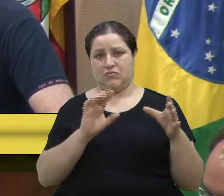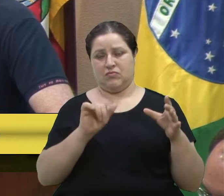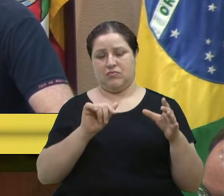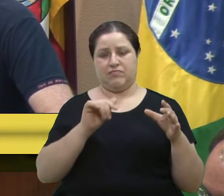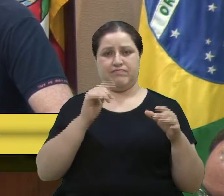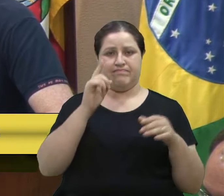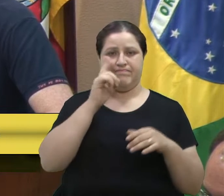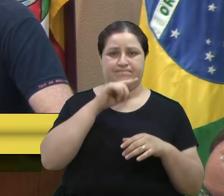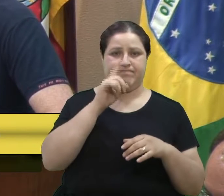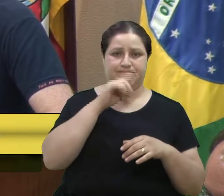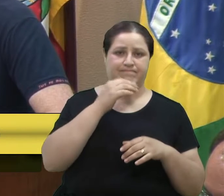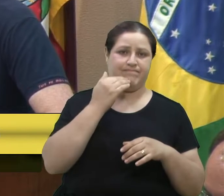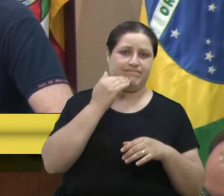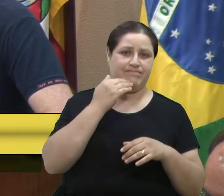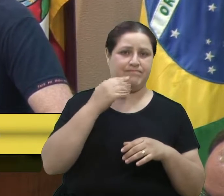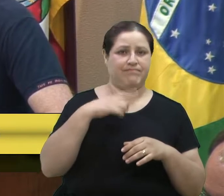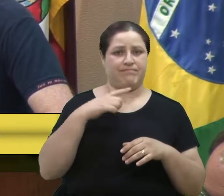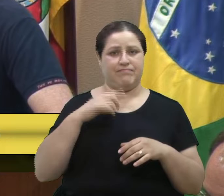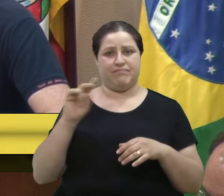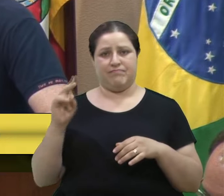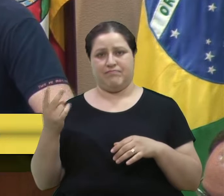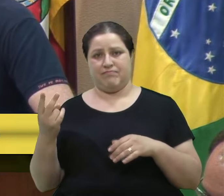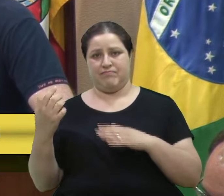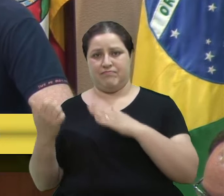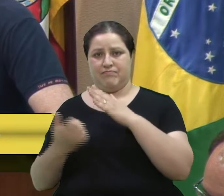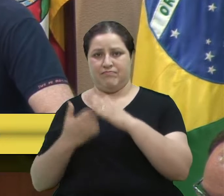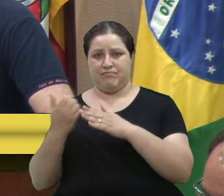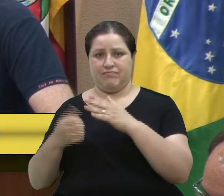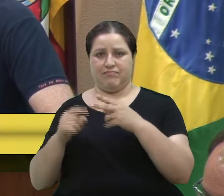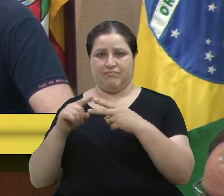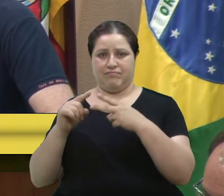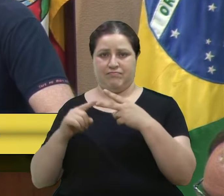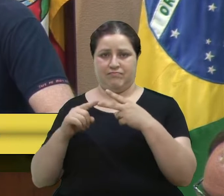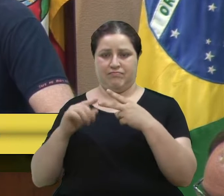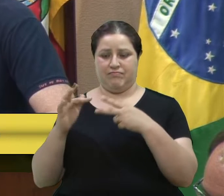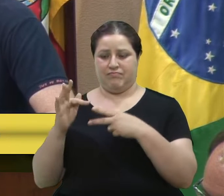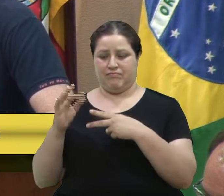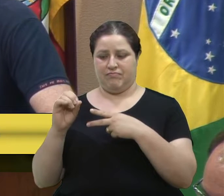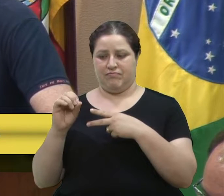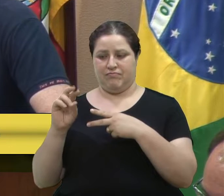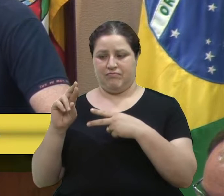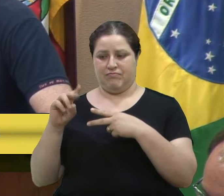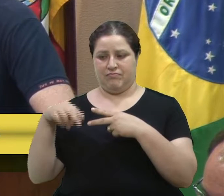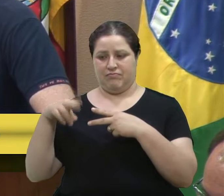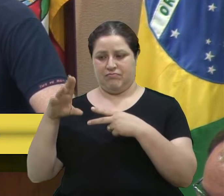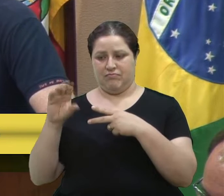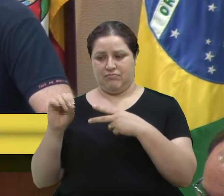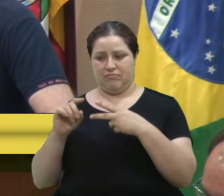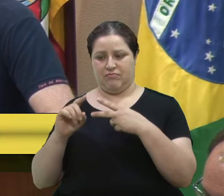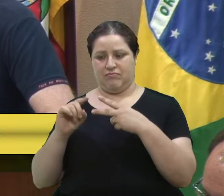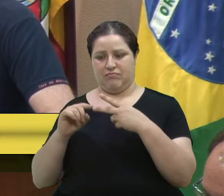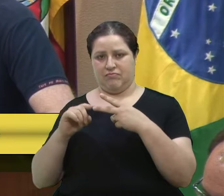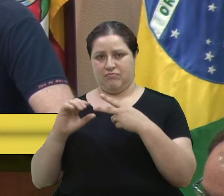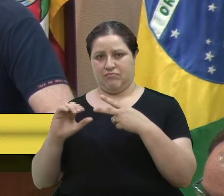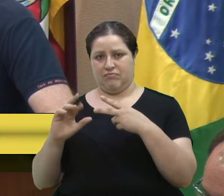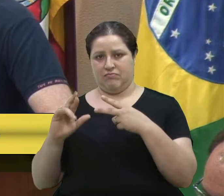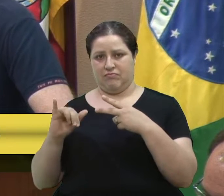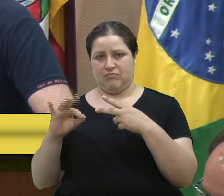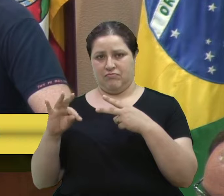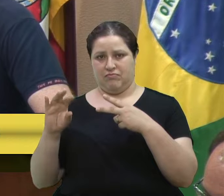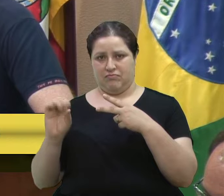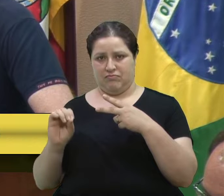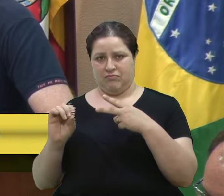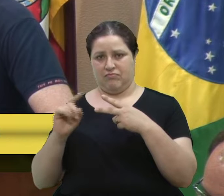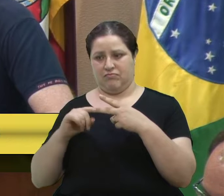tese seriam duas empresas. A L Fórmula e a Cristo Redentor, só que a Fórmula comprou Cristo Redentor. A Cristo foi colocada à venda em